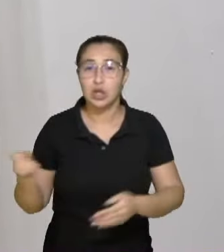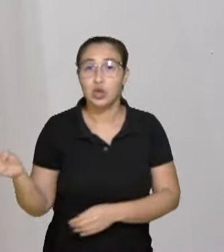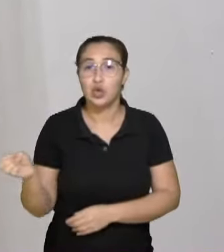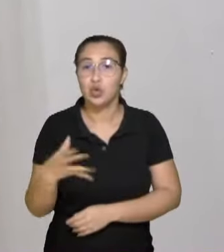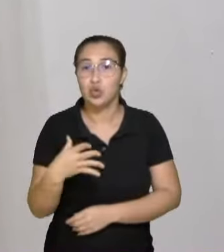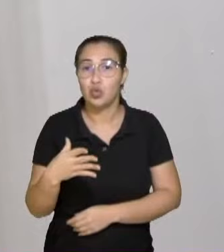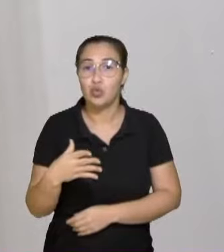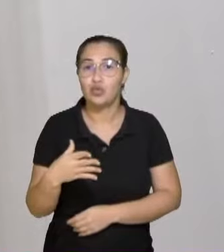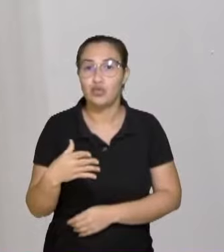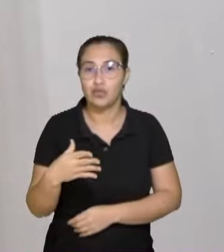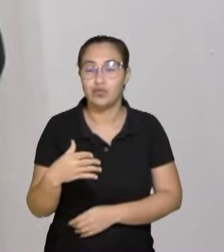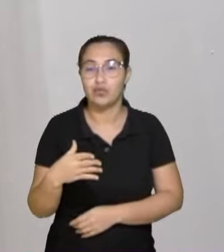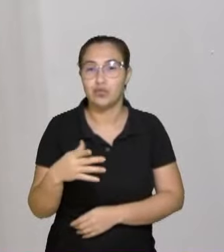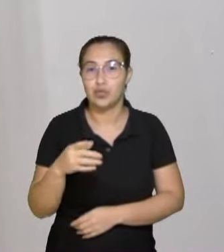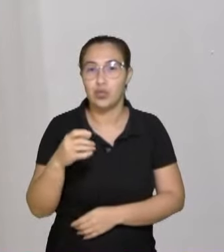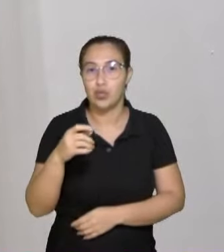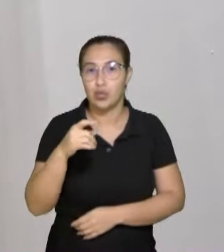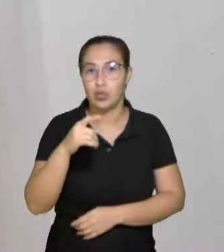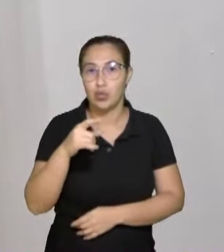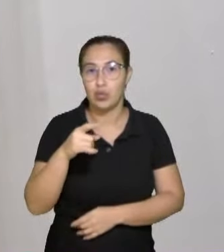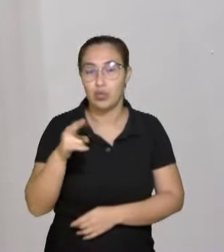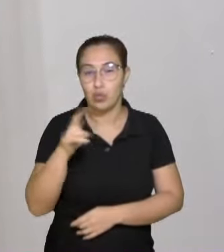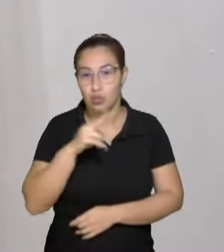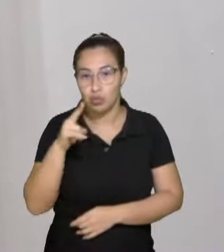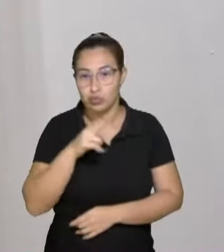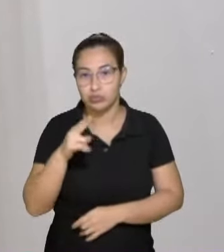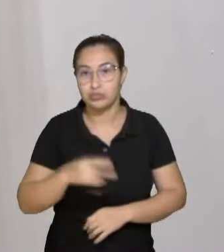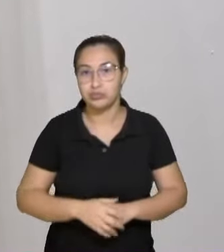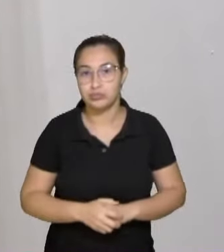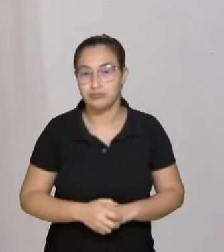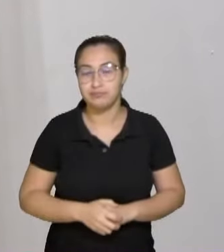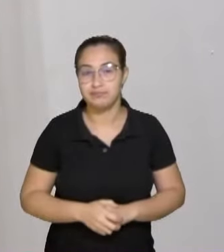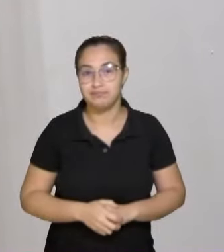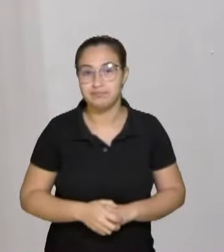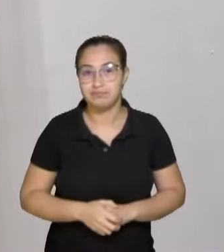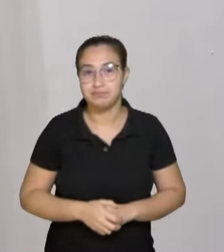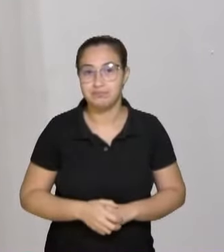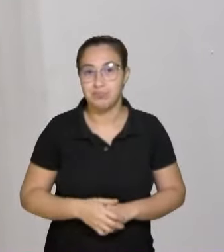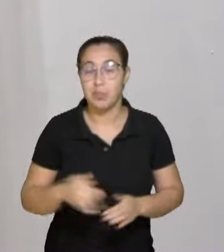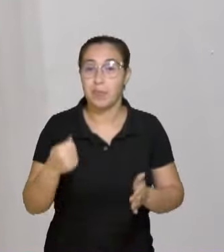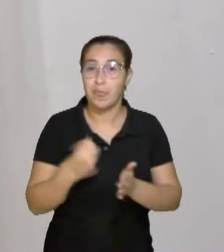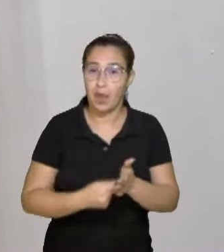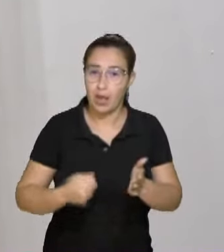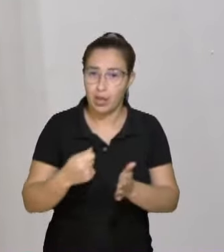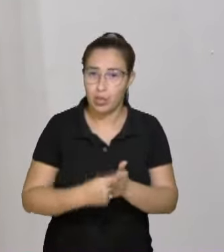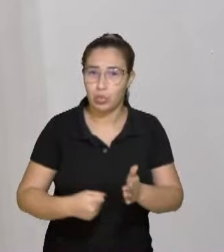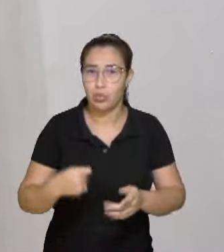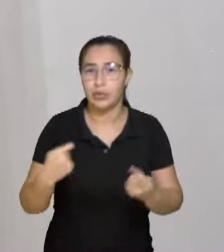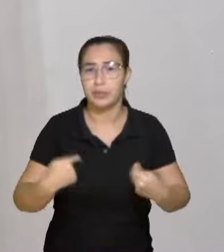do Hospital Nossa Senhora da Conceição, que é uma luta que eu vou falar posteriormente, depois desses